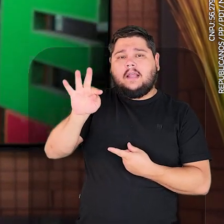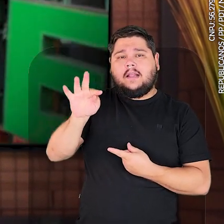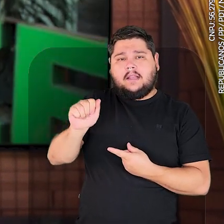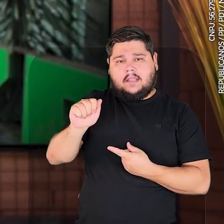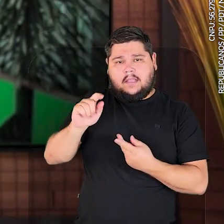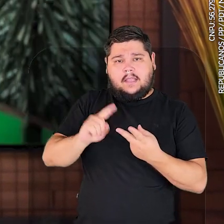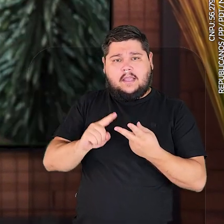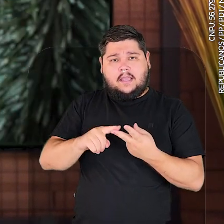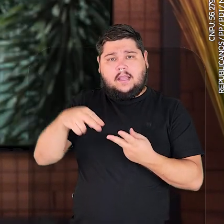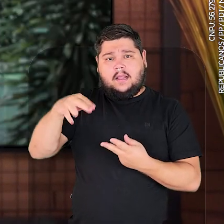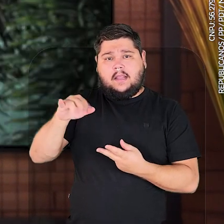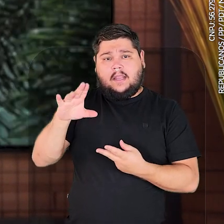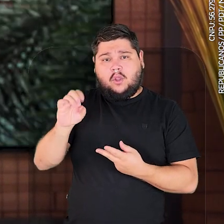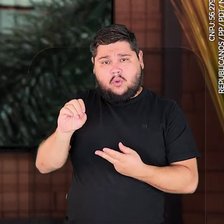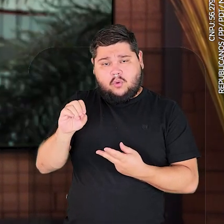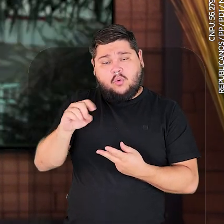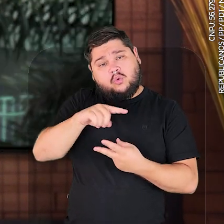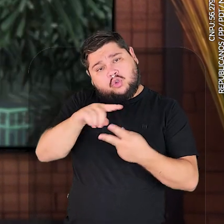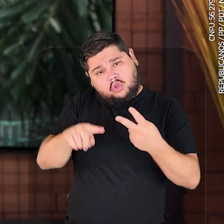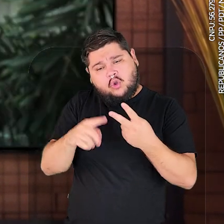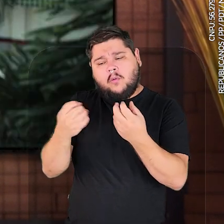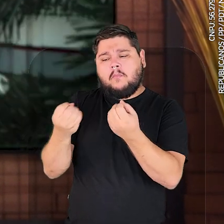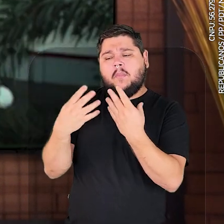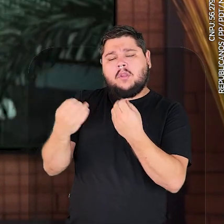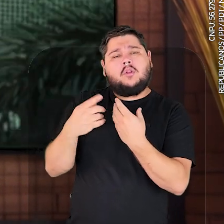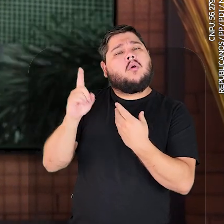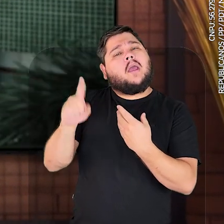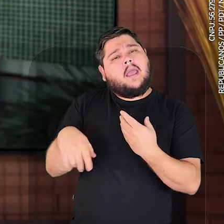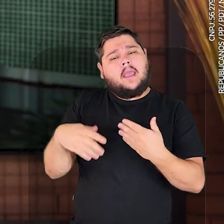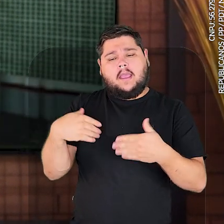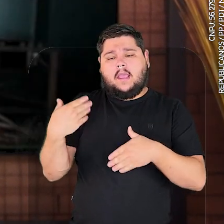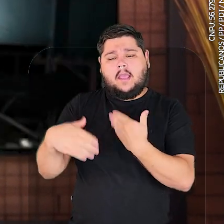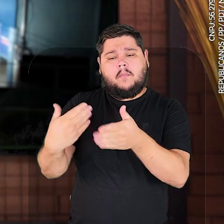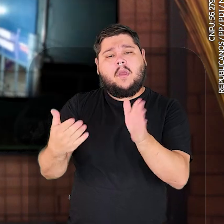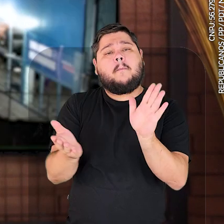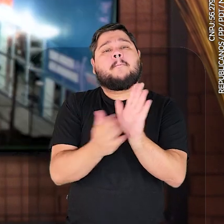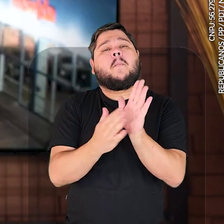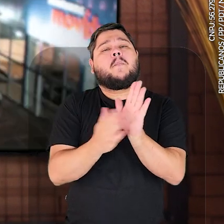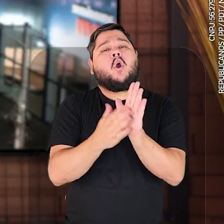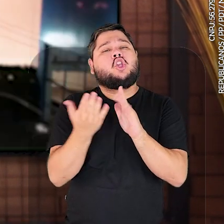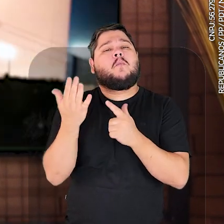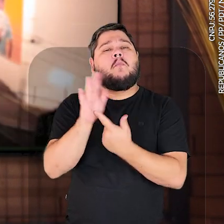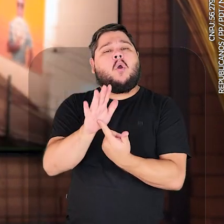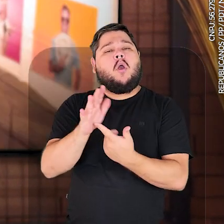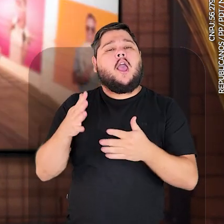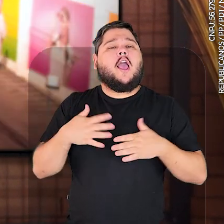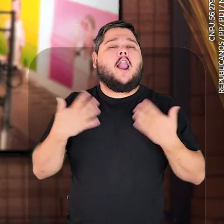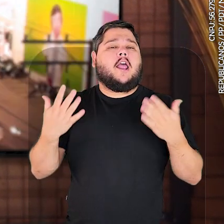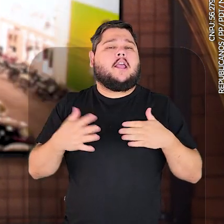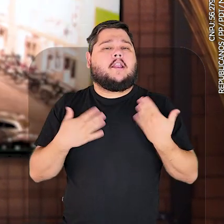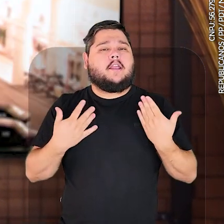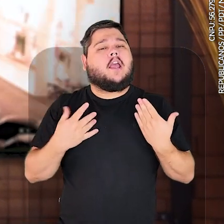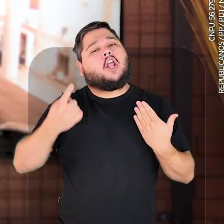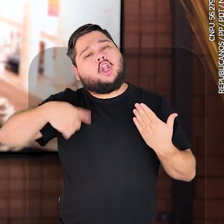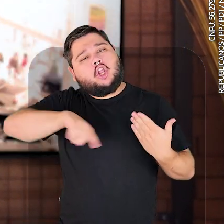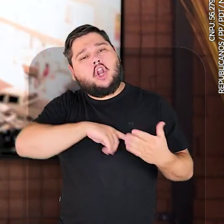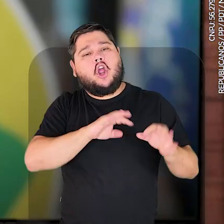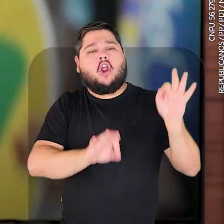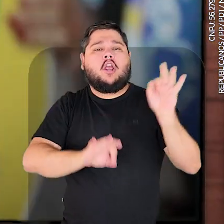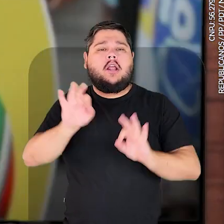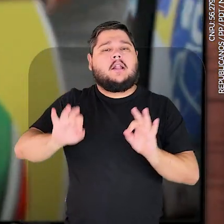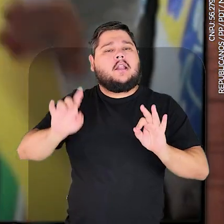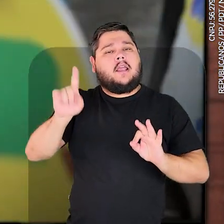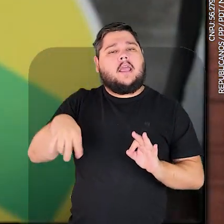frente. Minha avó, professora Sarito, meu pai, Nico Baracate, me ensinaram que uma campanha se faz com propostas e com muita